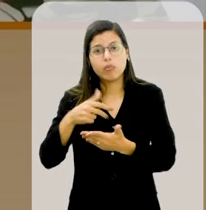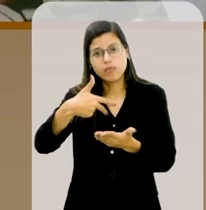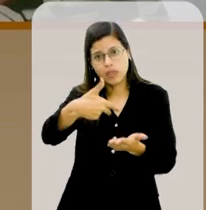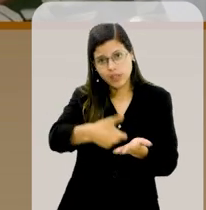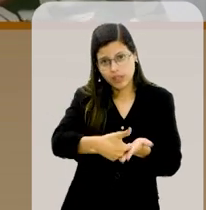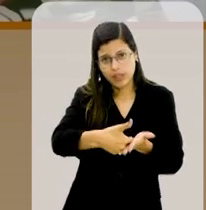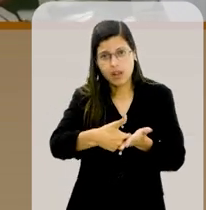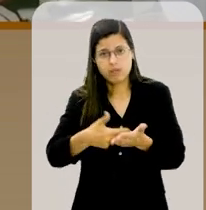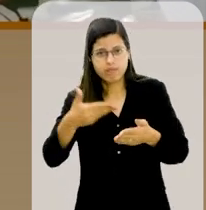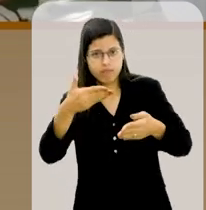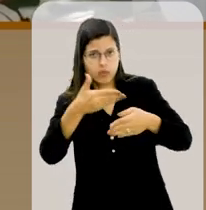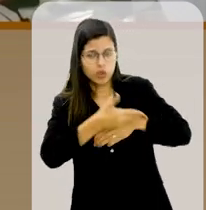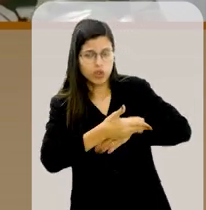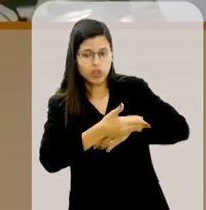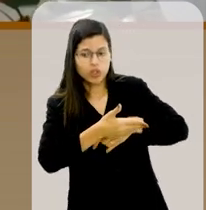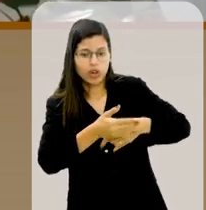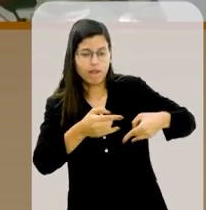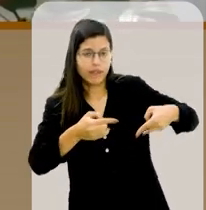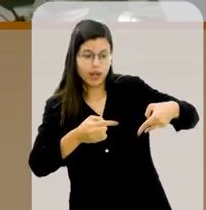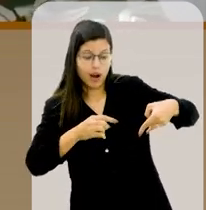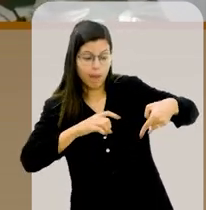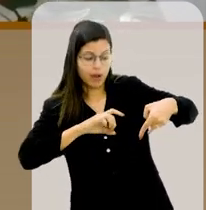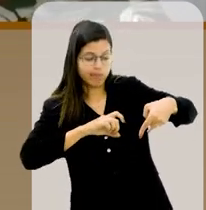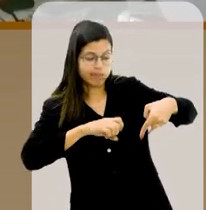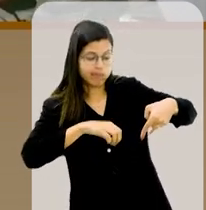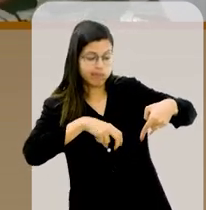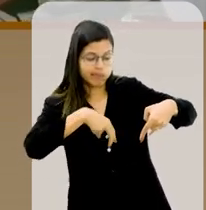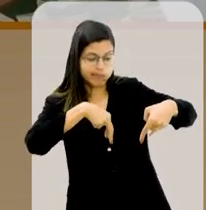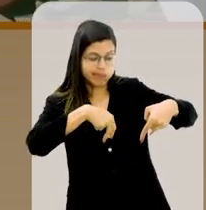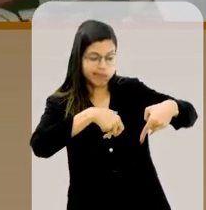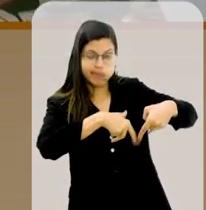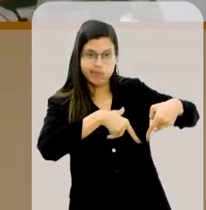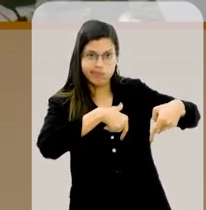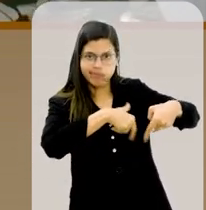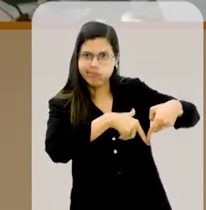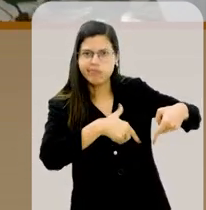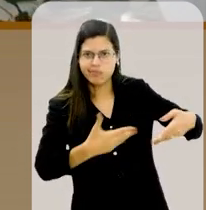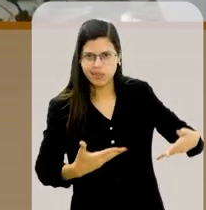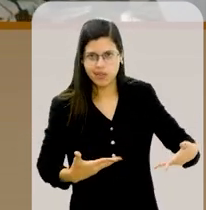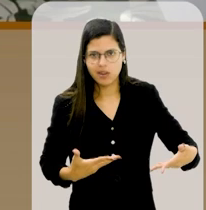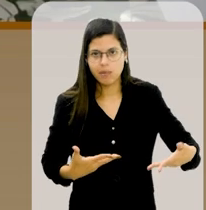chegava e chutava o pé da cama e me acordava no chute.